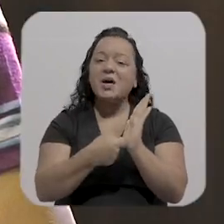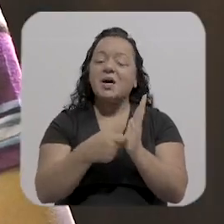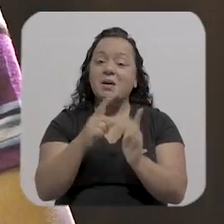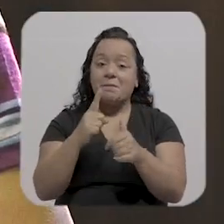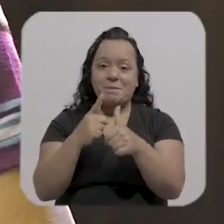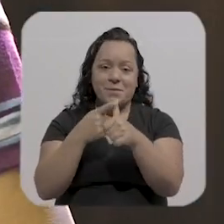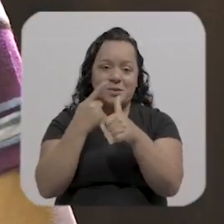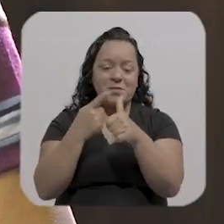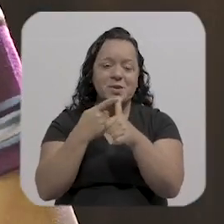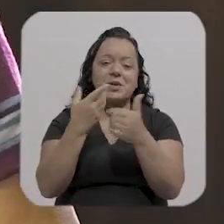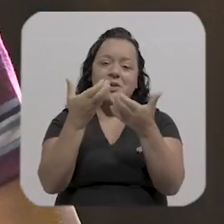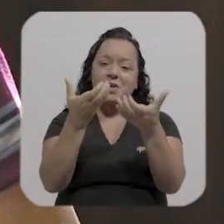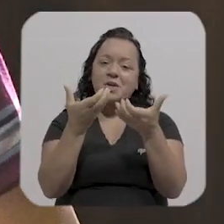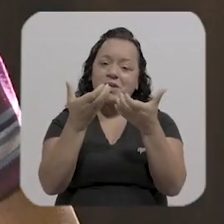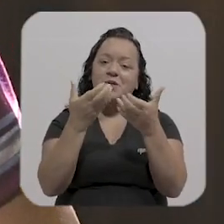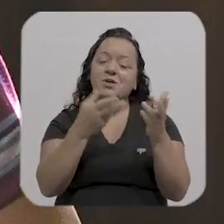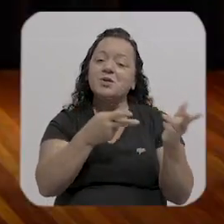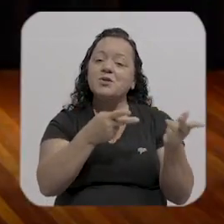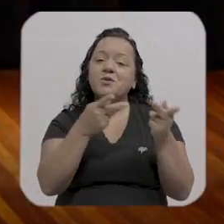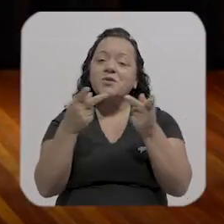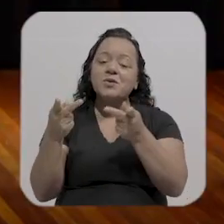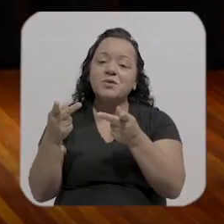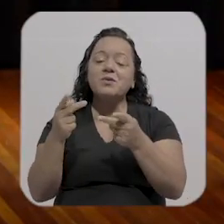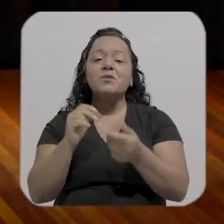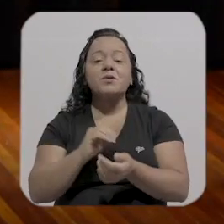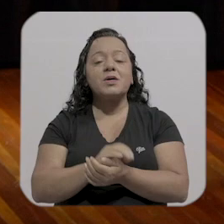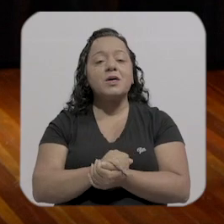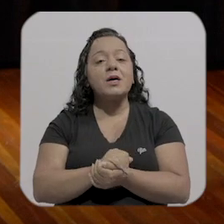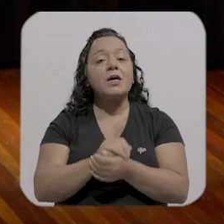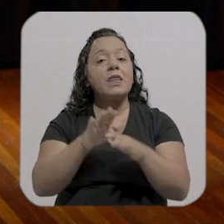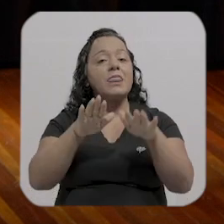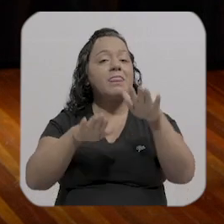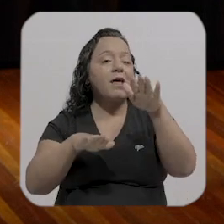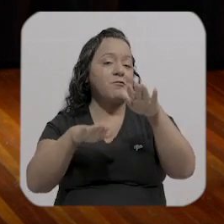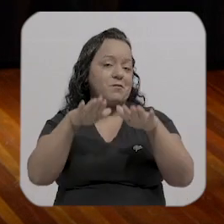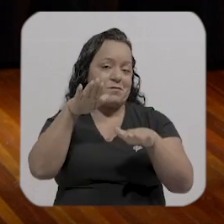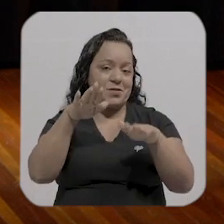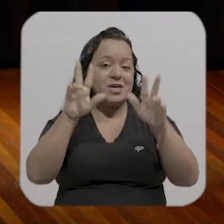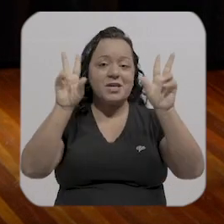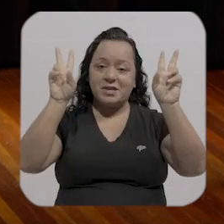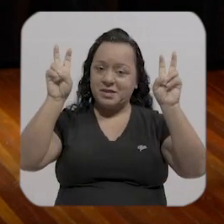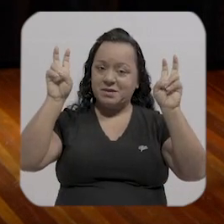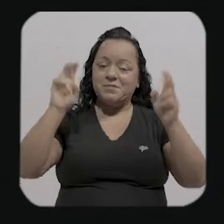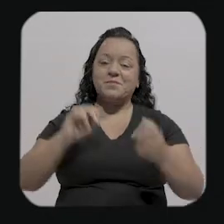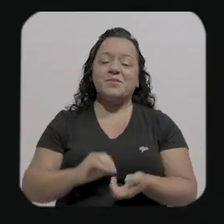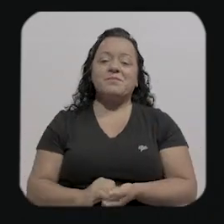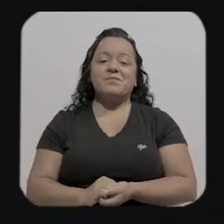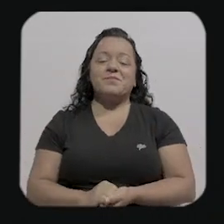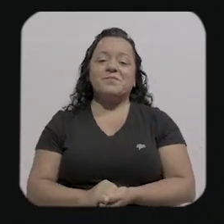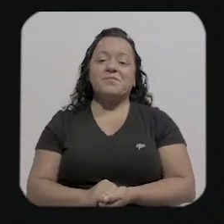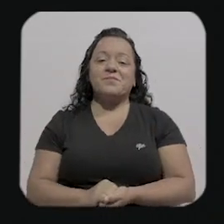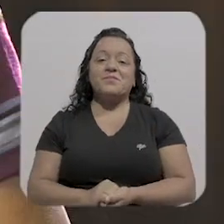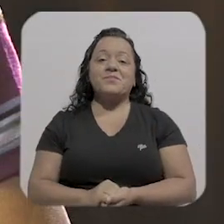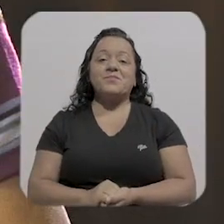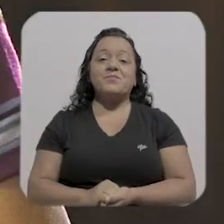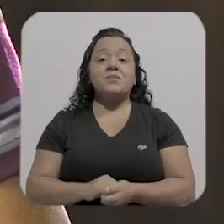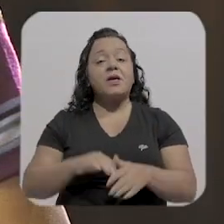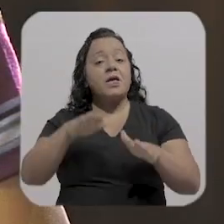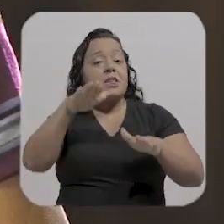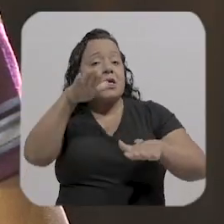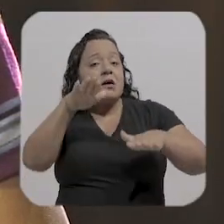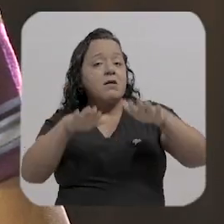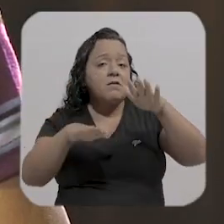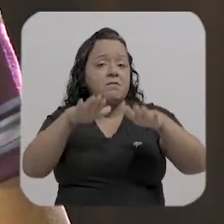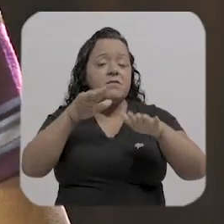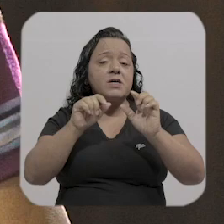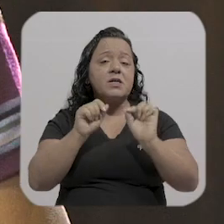ser? pode, claro deixa eu talvez se a gente passasse com menos pressa pra poder ouvir o canto de um passarinho o riso de